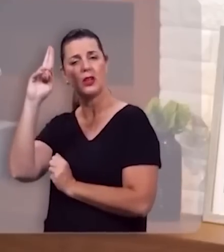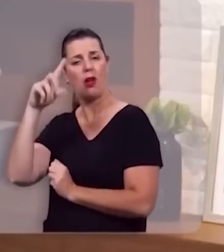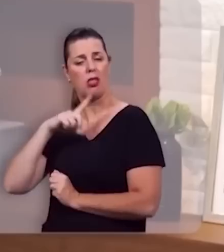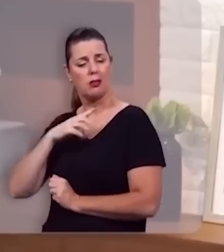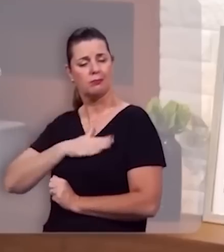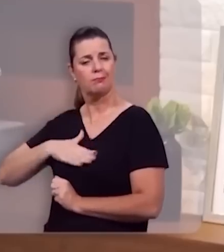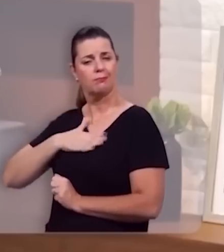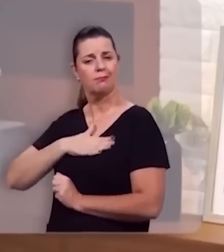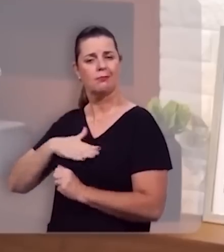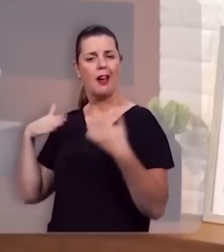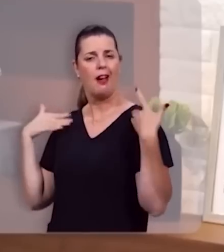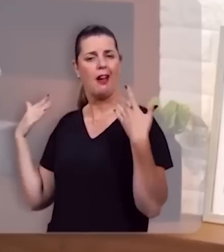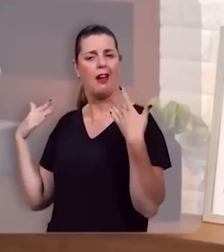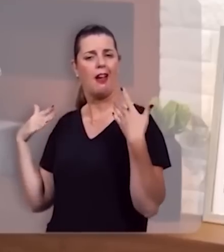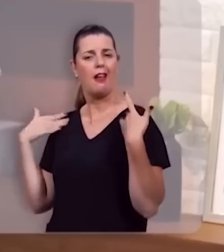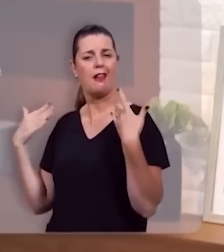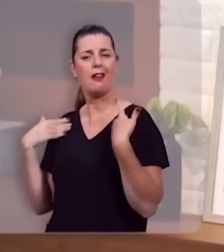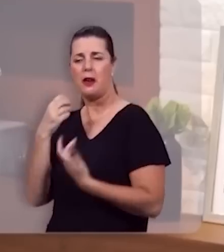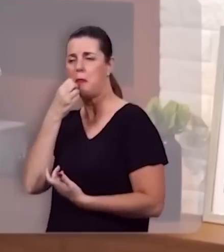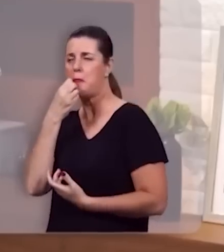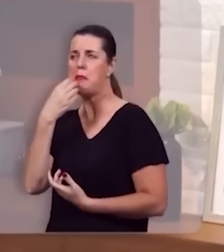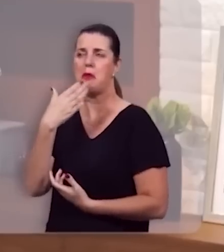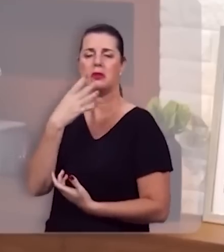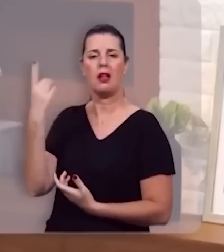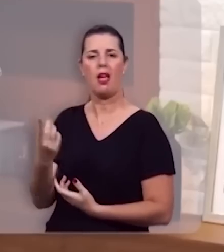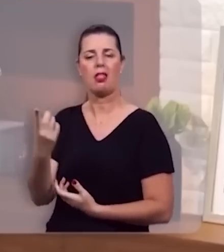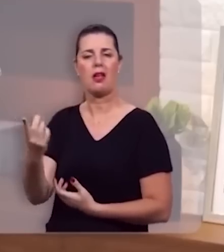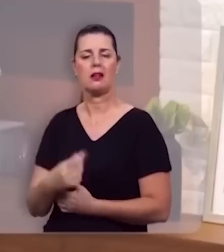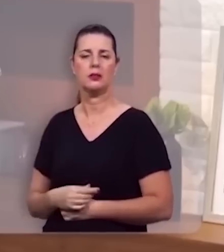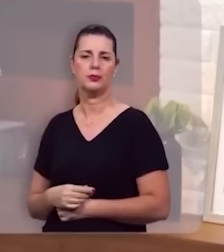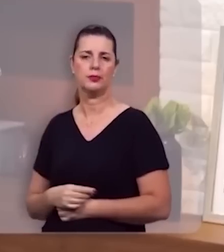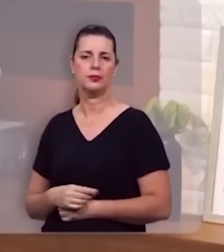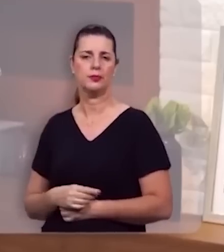Desfrutando das alegrias e das venturas da bem-aventurança eterna.